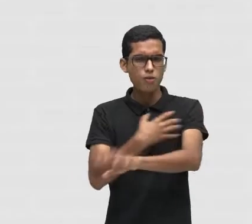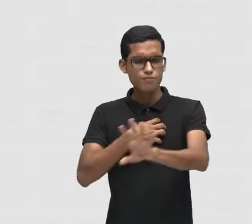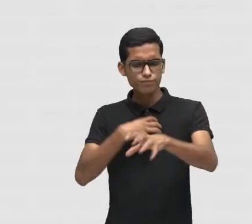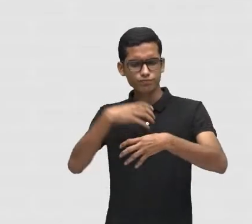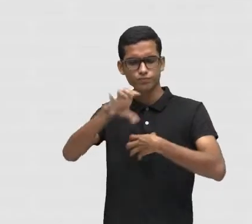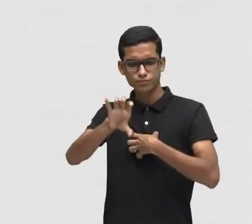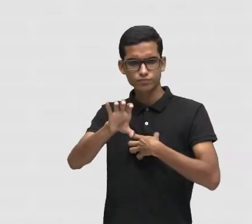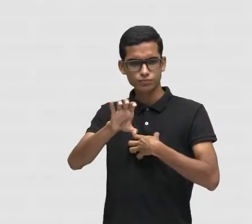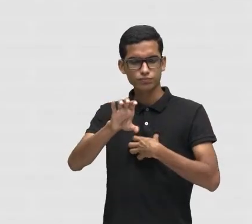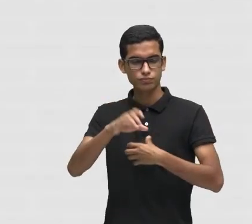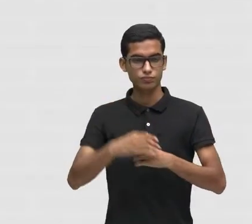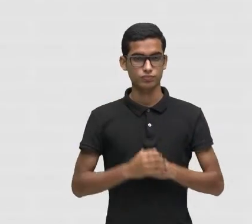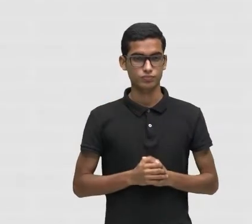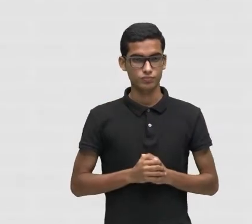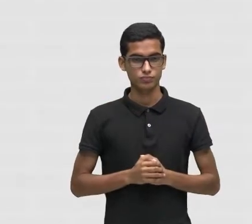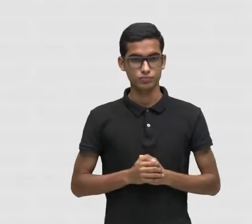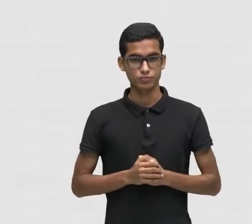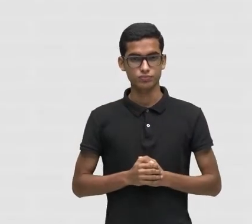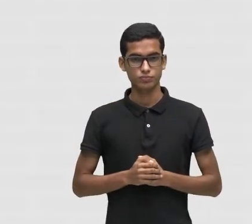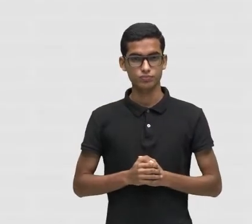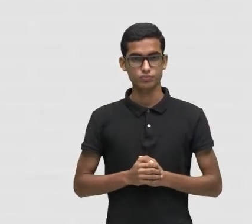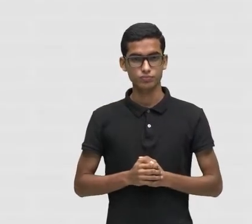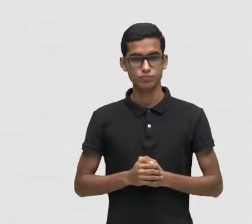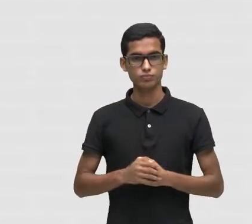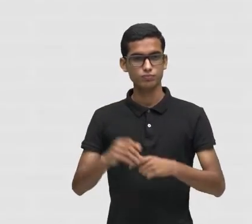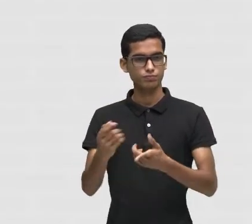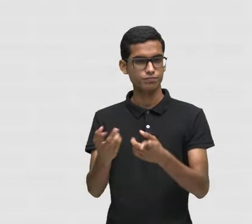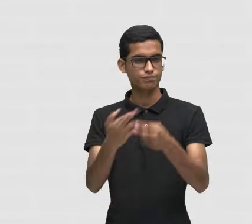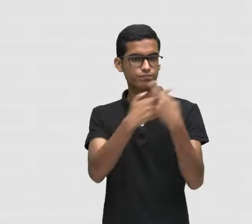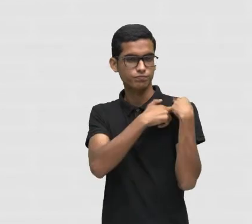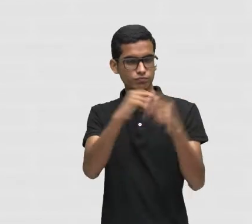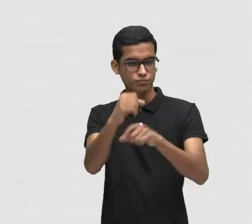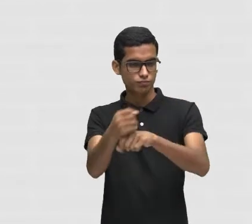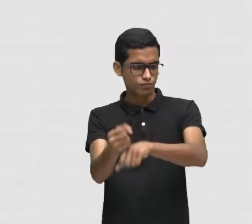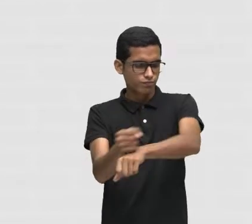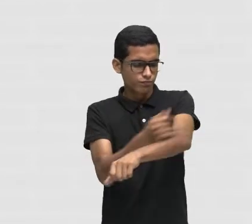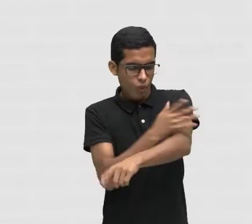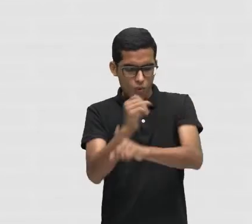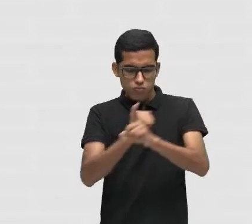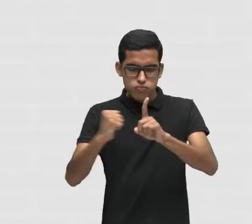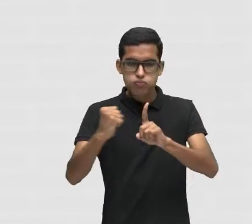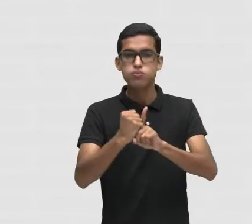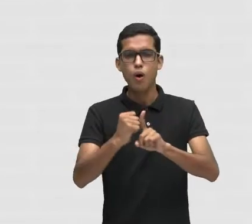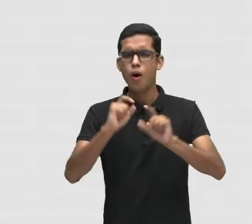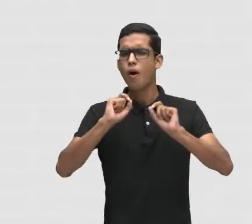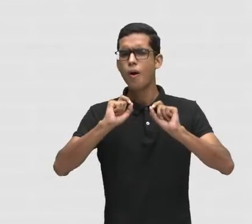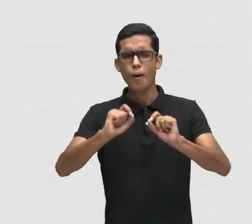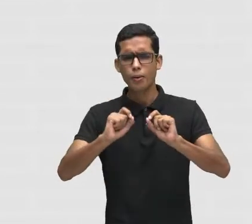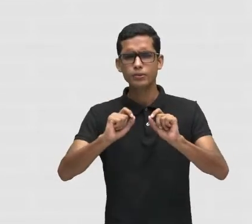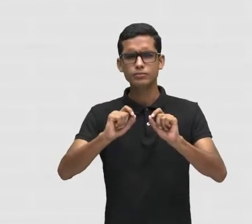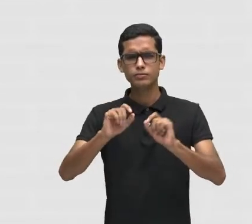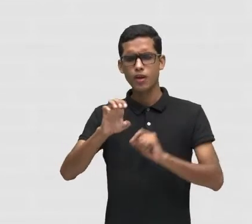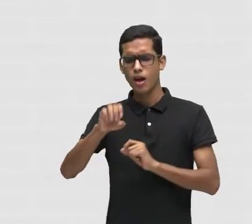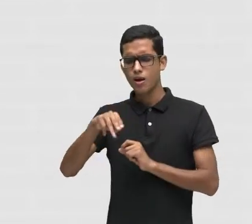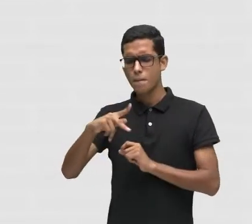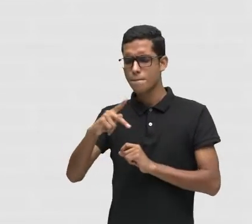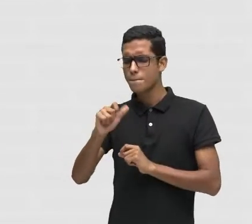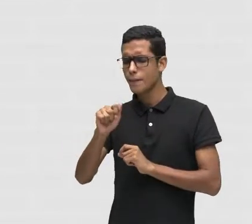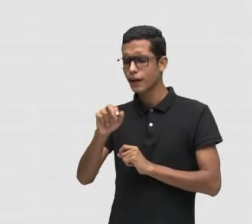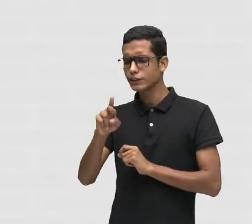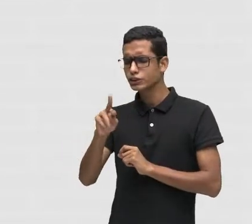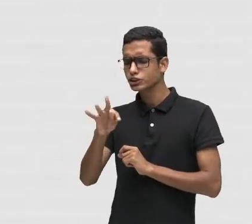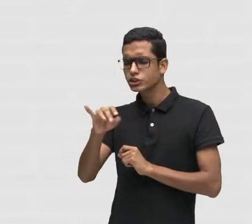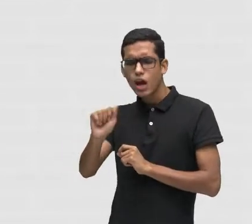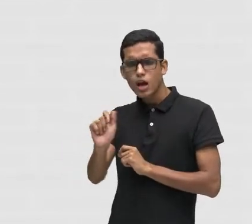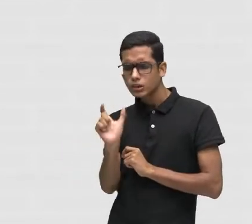Então A competência Socioemocional Empatia Ela Essa palavra empatia Ela vem da